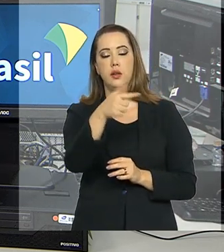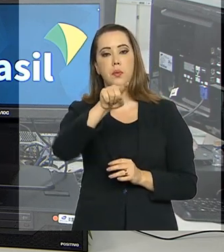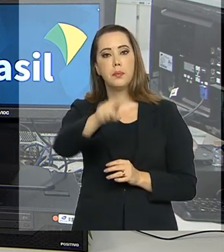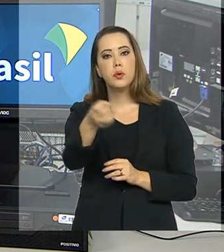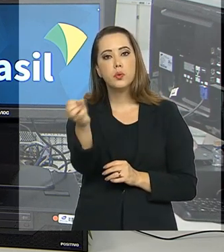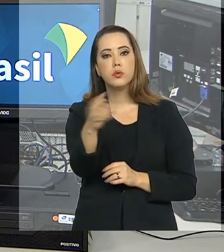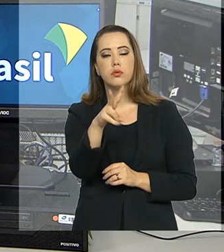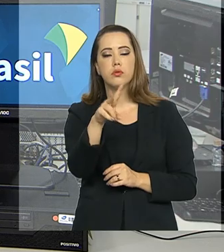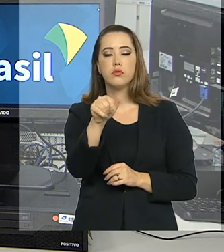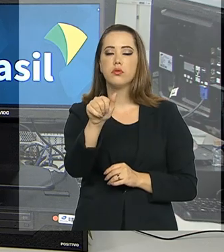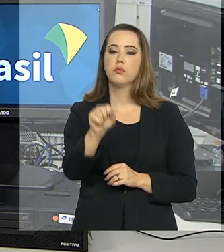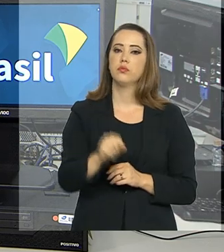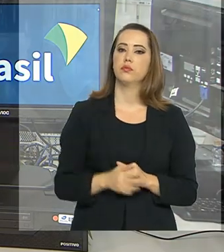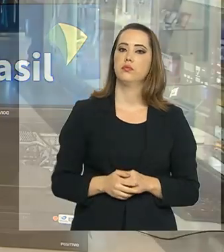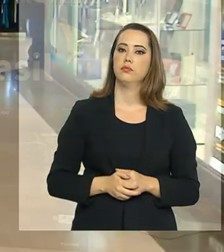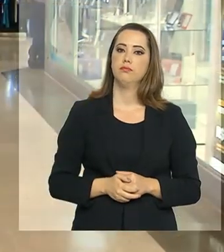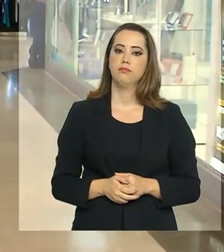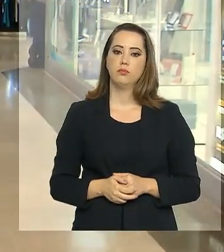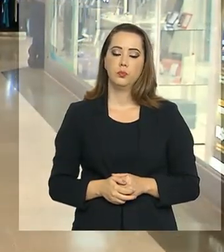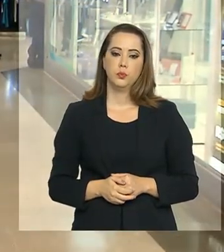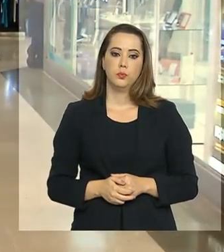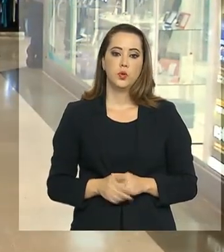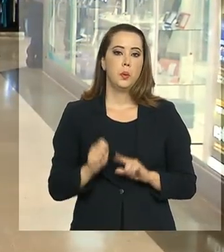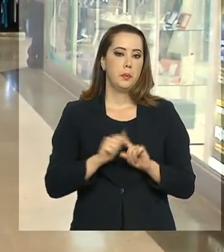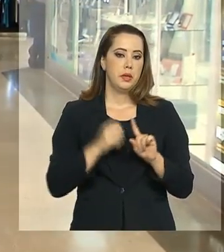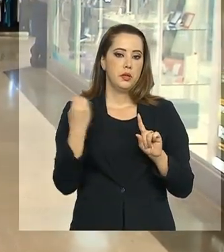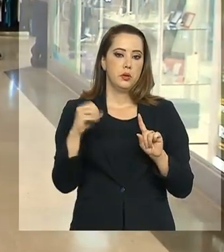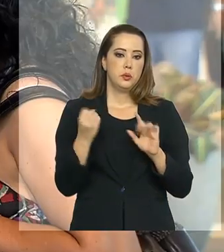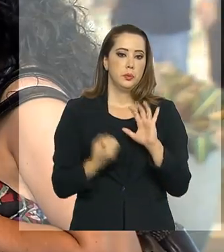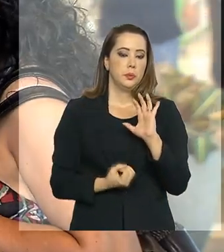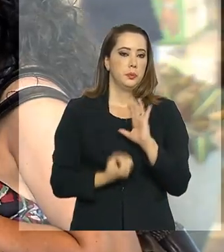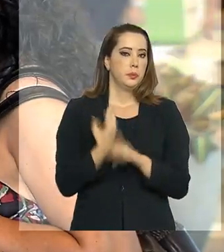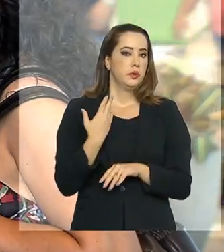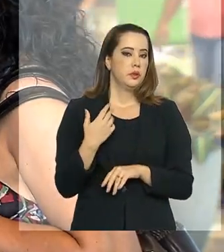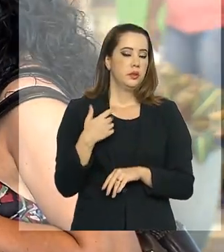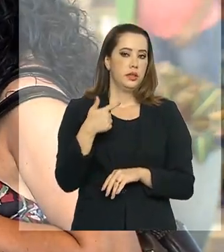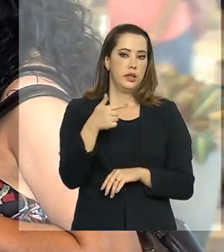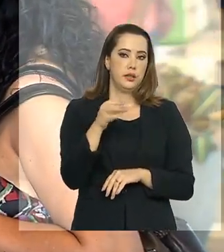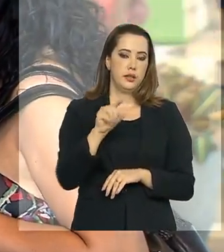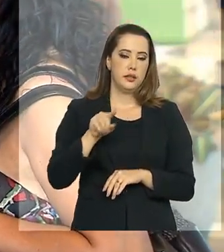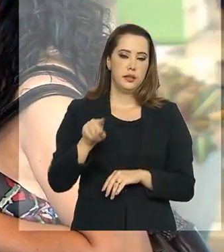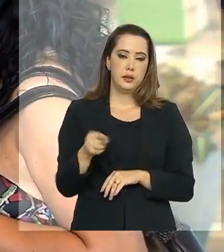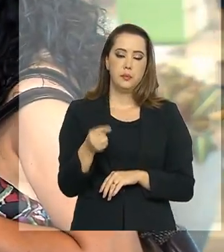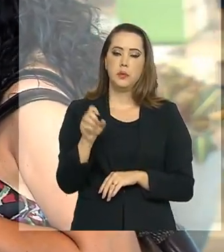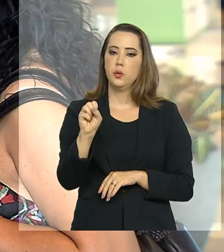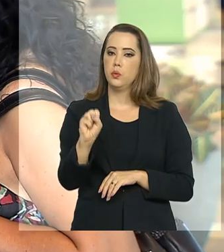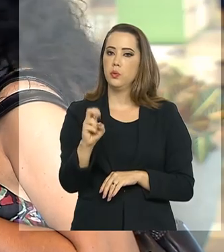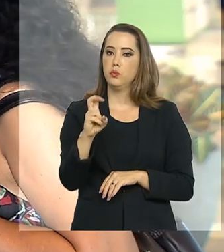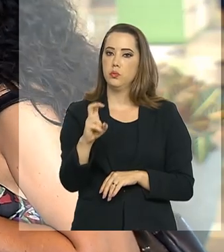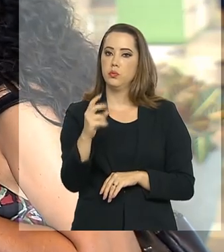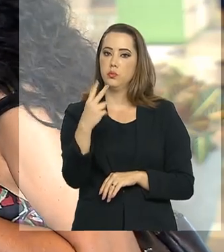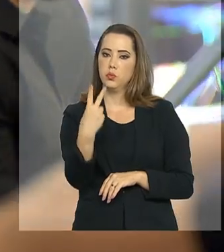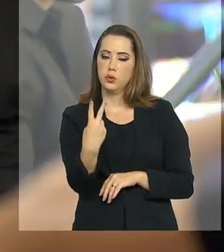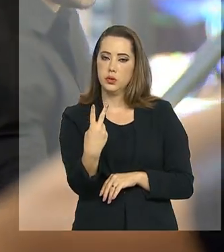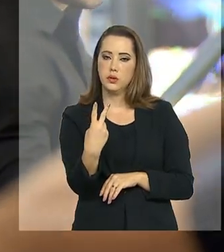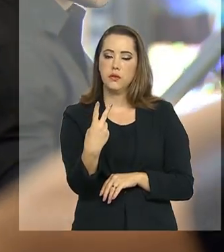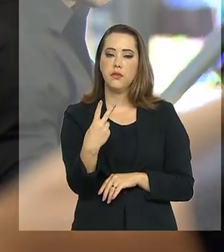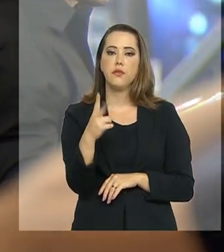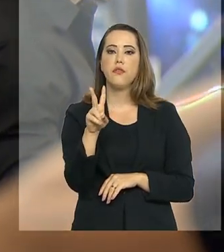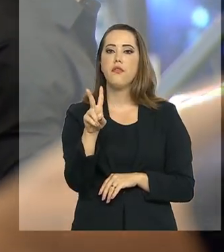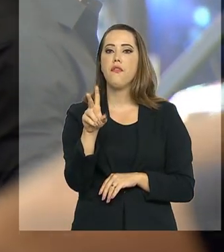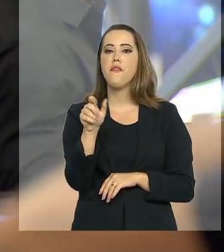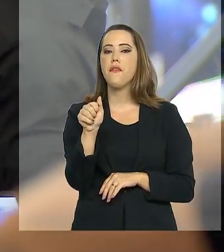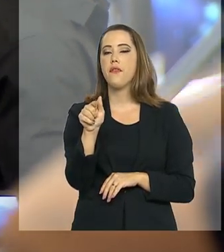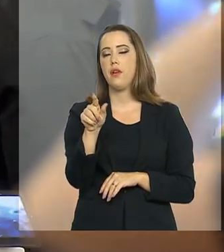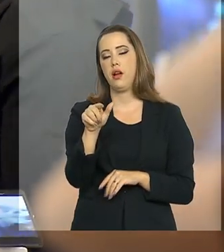vagas. Em outubro, foram criadas 70 mil 852 vagas de emprego